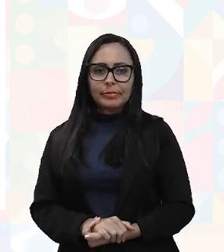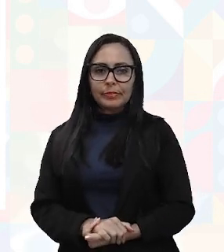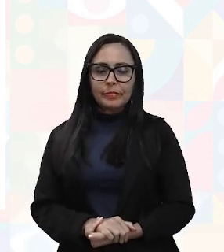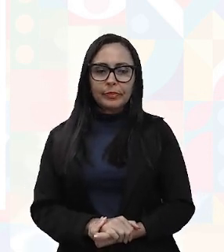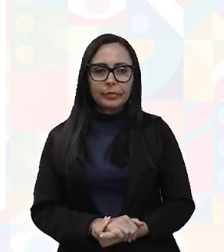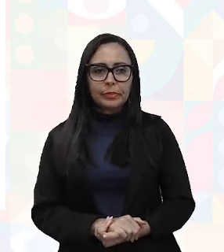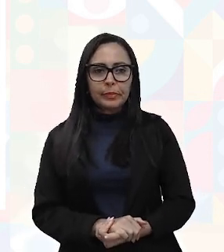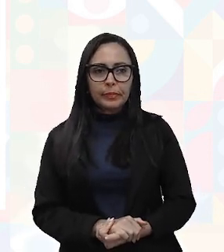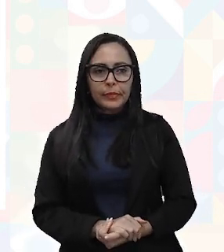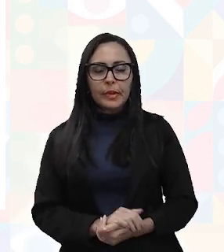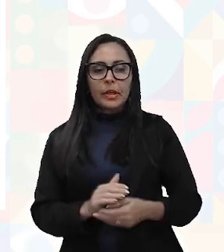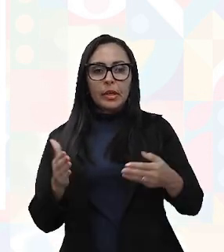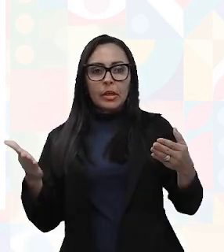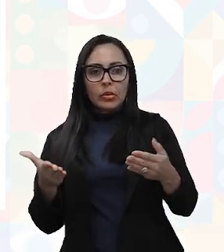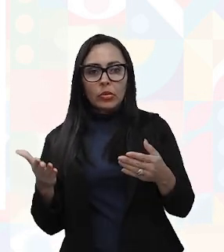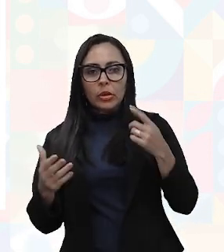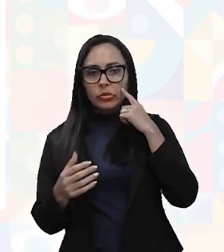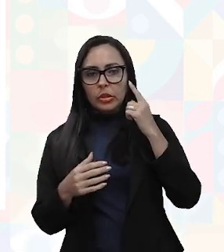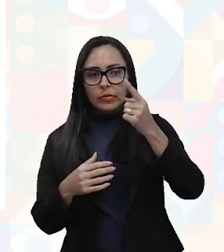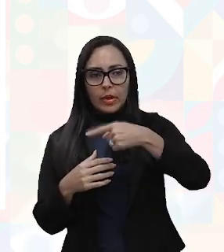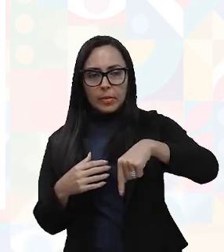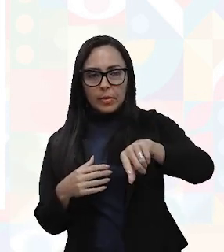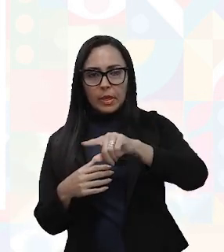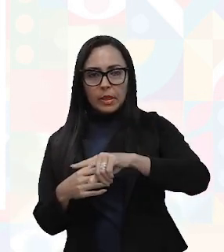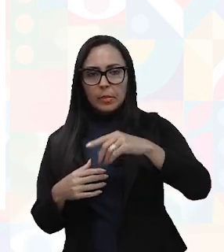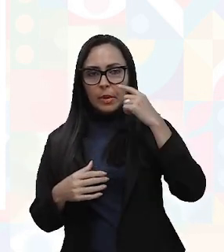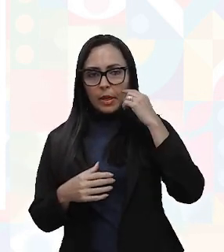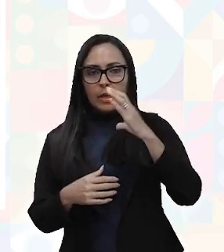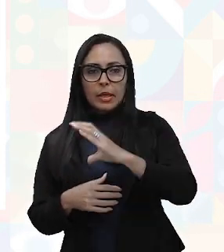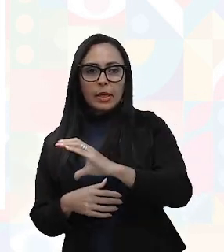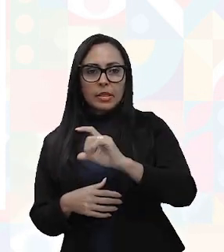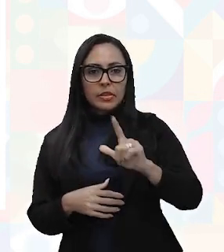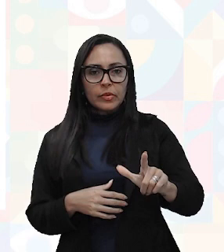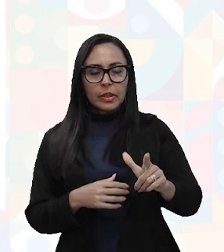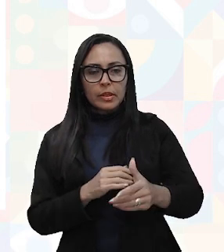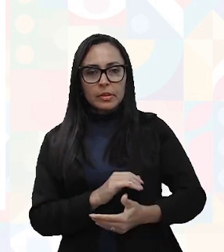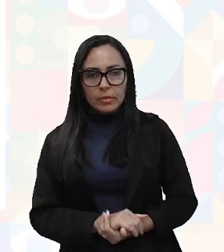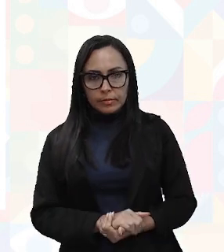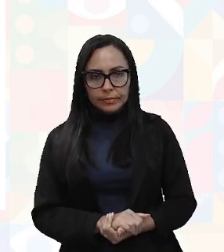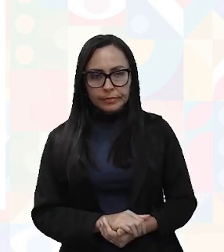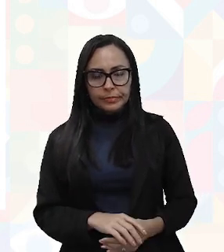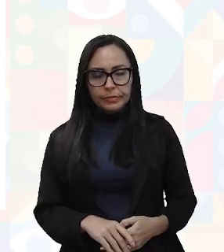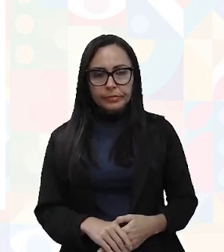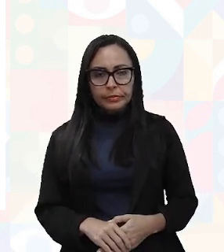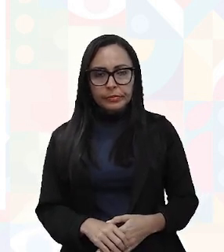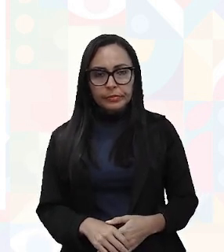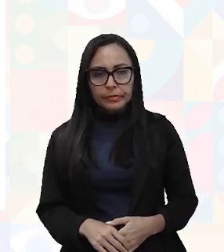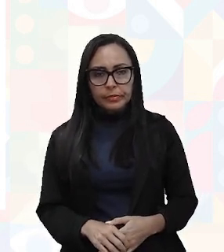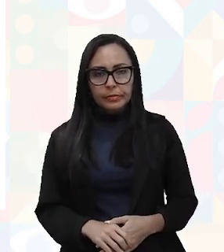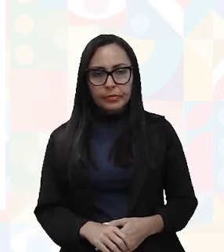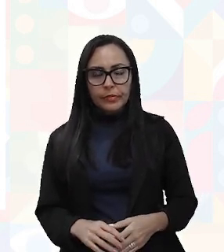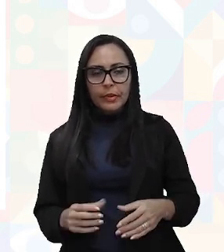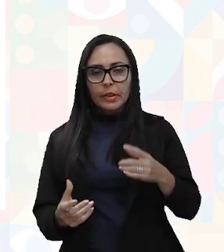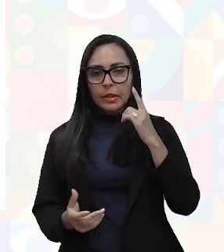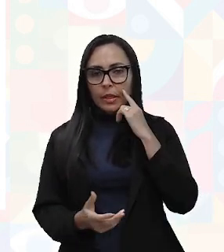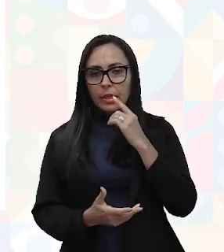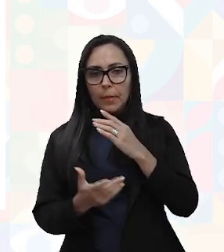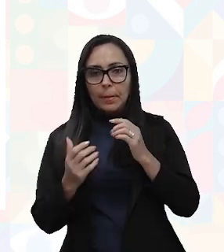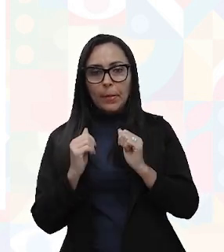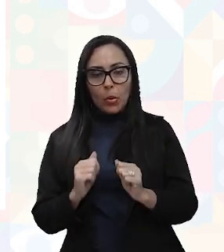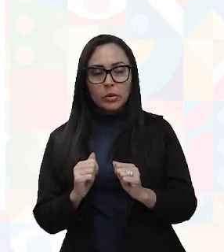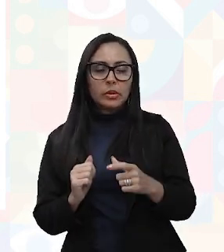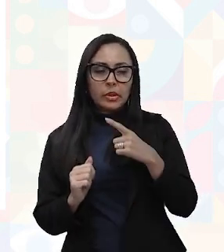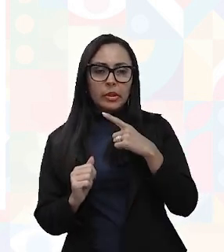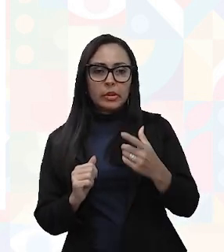Então, agora, a gente vai partir para a classificação, né? As diferentes classificações que a ergonomia pode